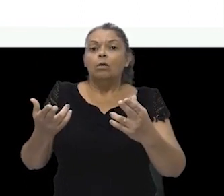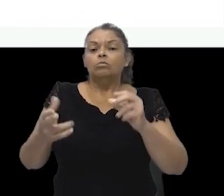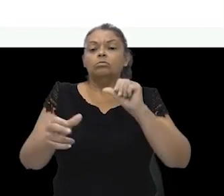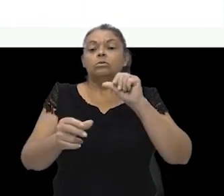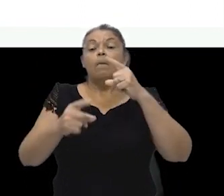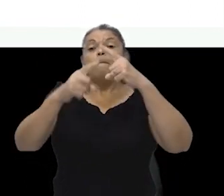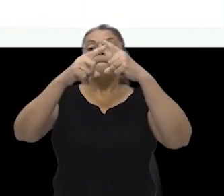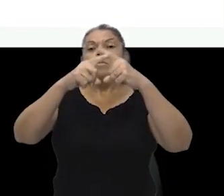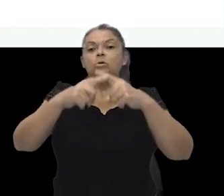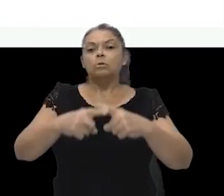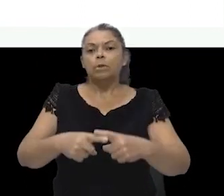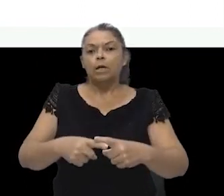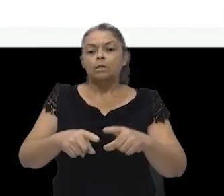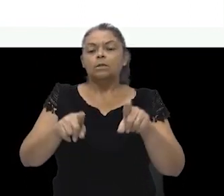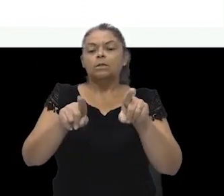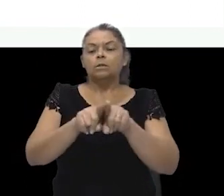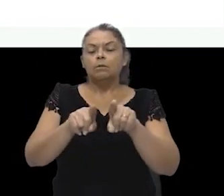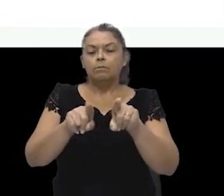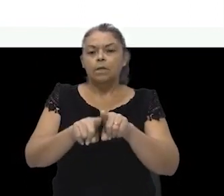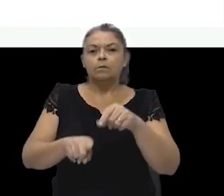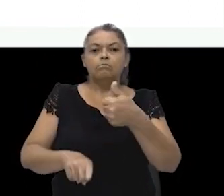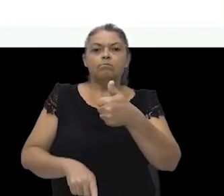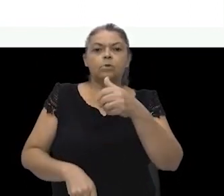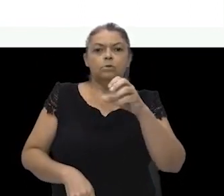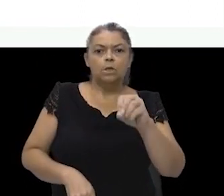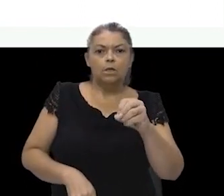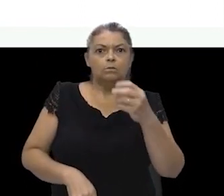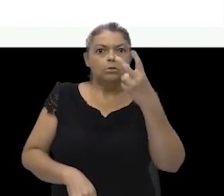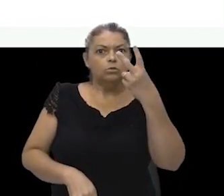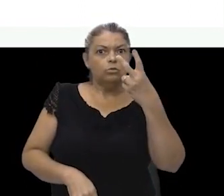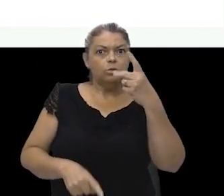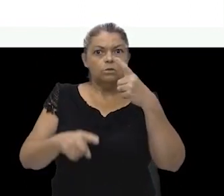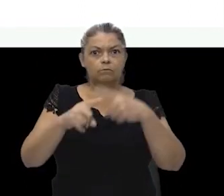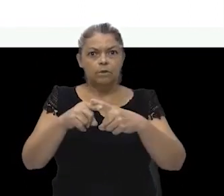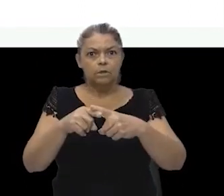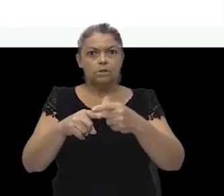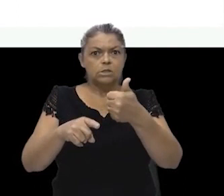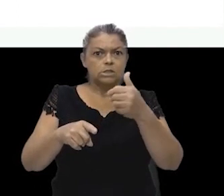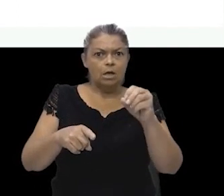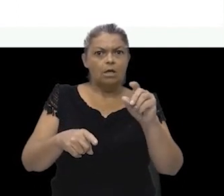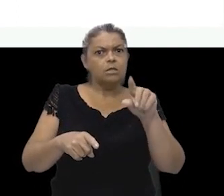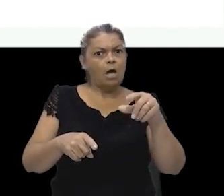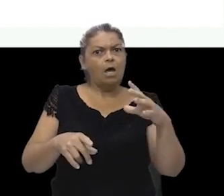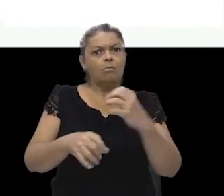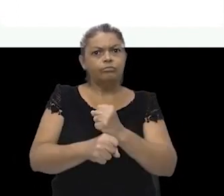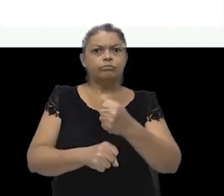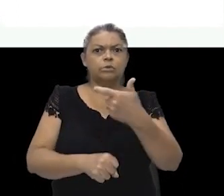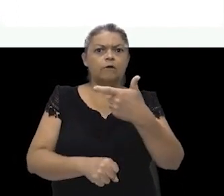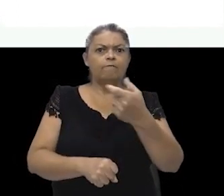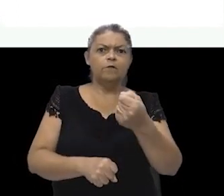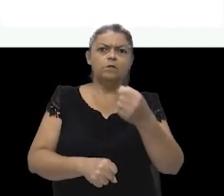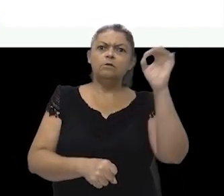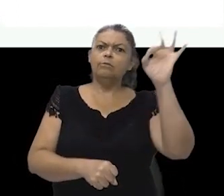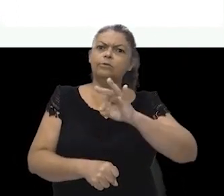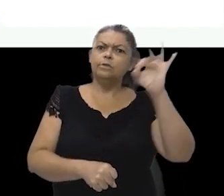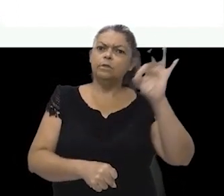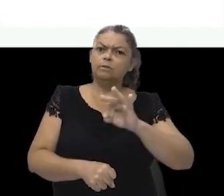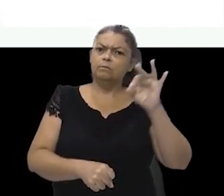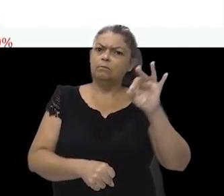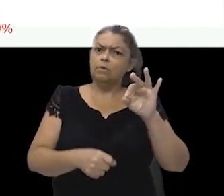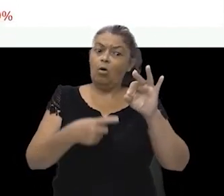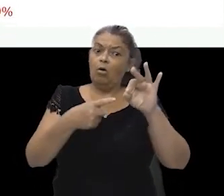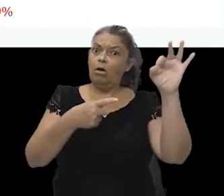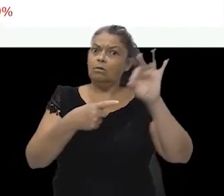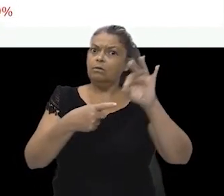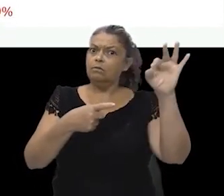multiplicar o numerador também por 10. E 2 vezes 10, 20. Eu vou ter 20%. Olha a porcentagem